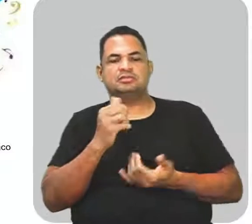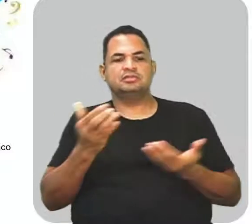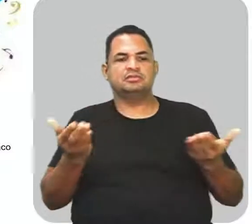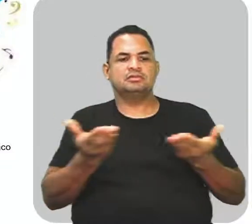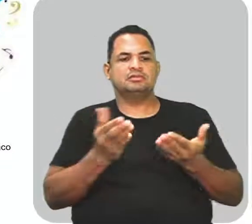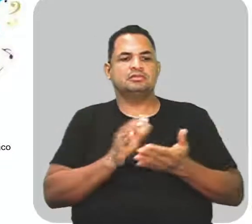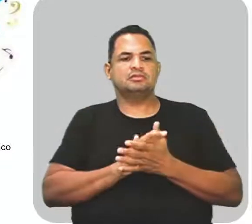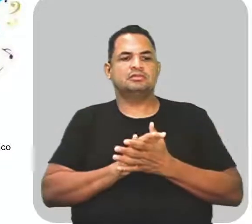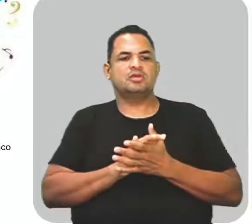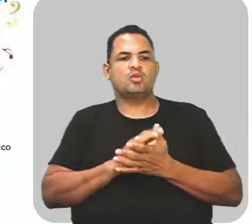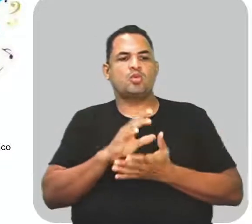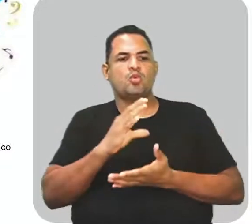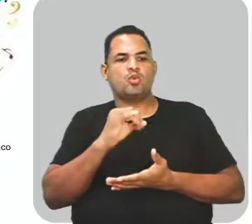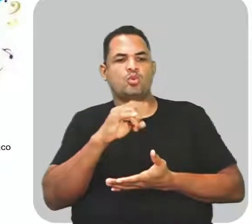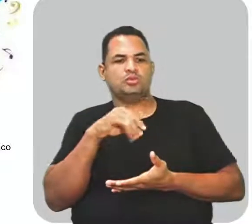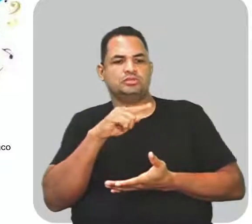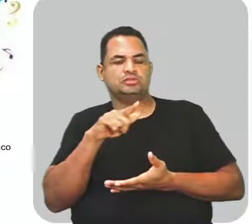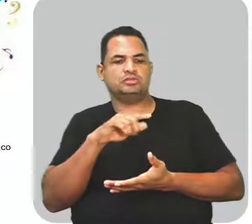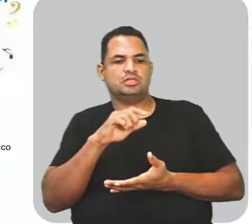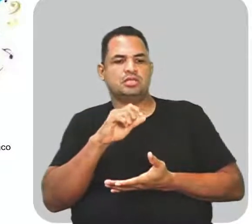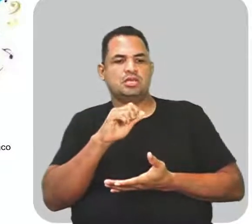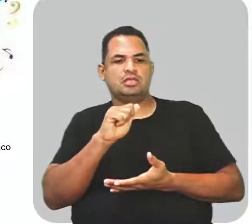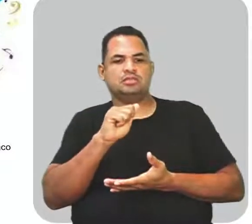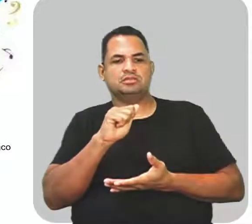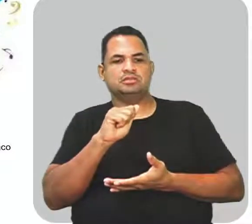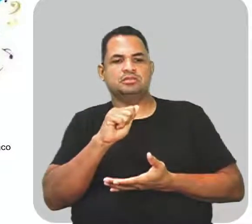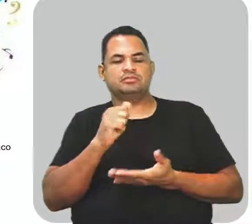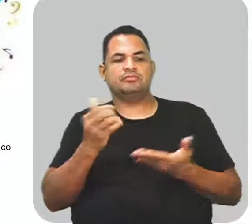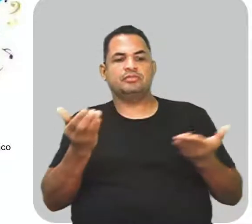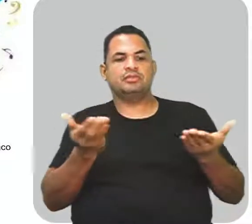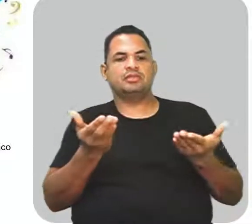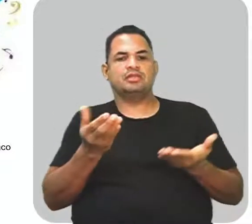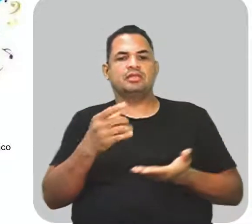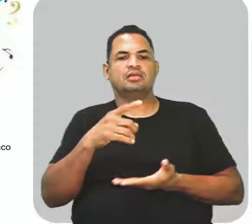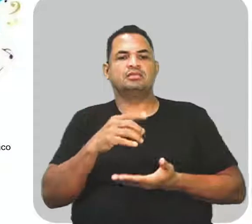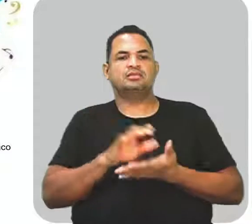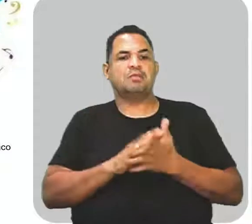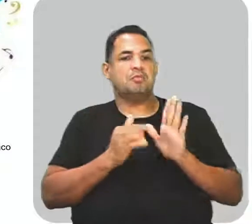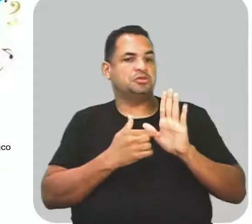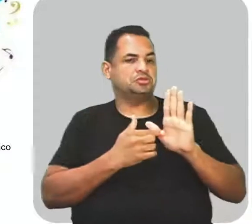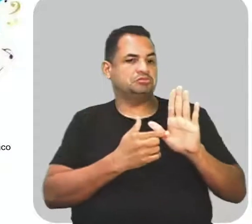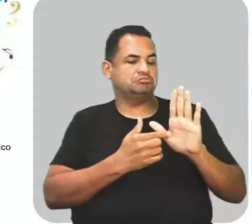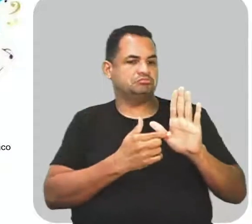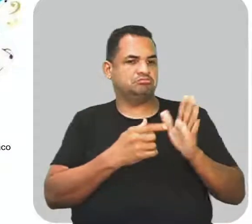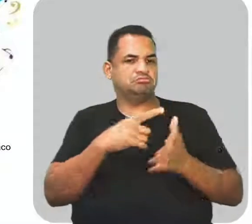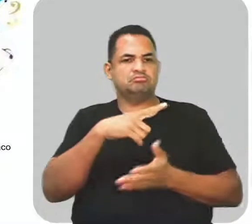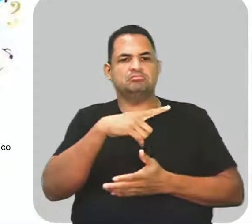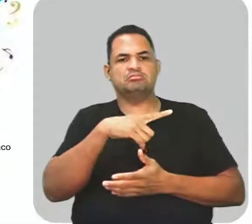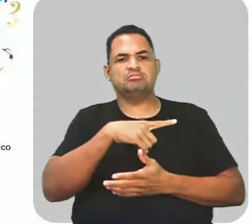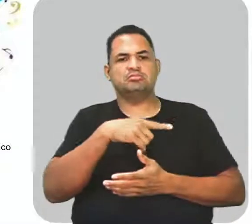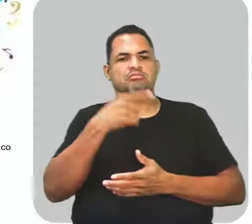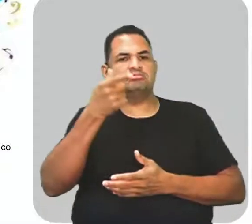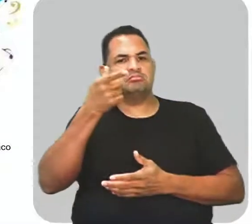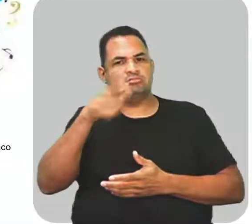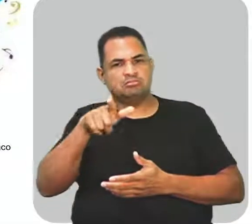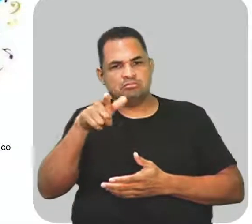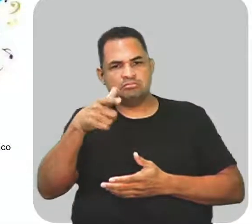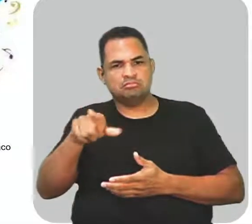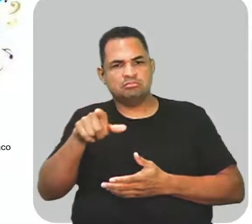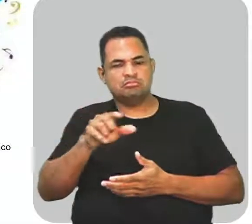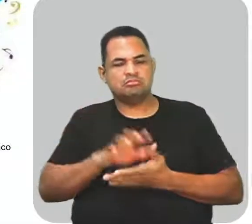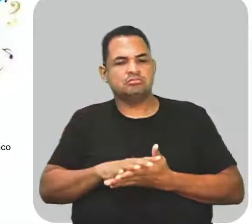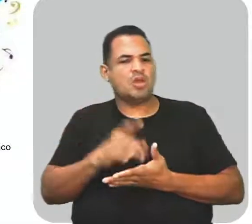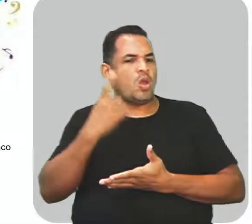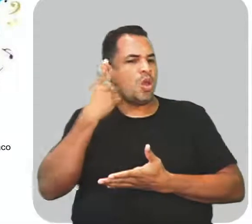Cruz de Almeida. Então, nós percebemos aí, já está em destaque, nós temos aí a repetição dos